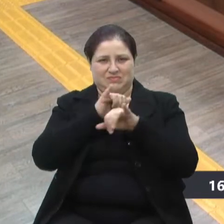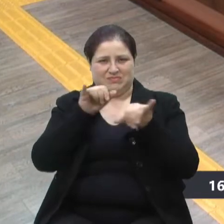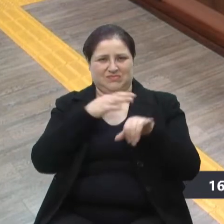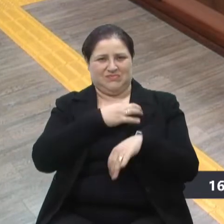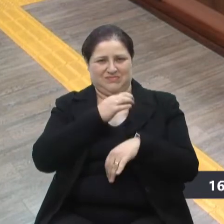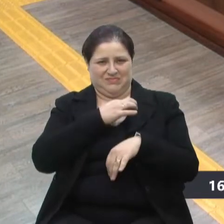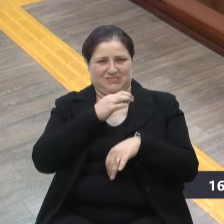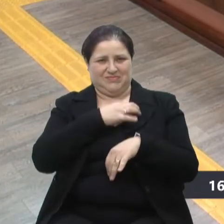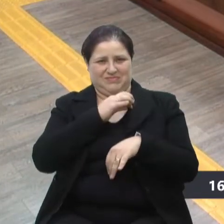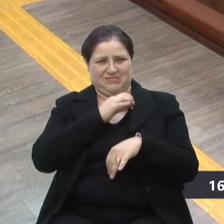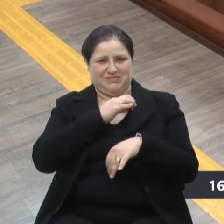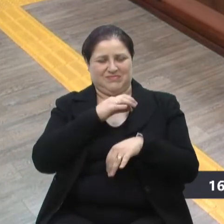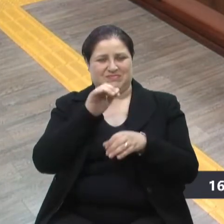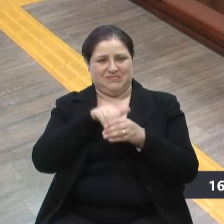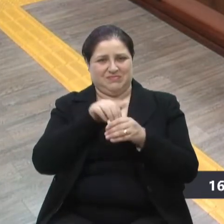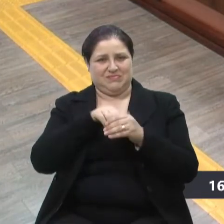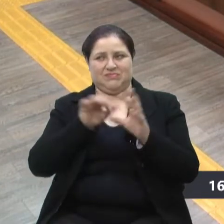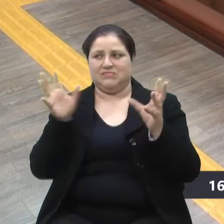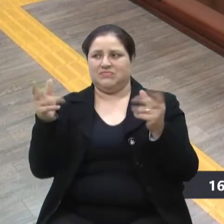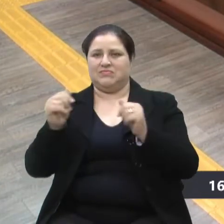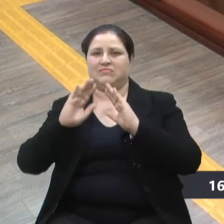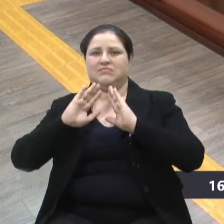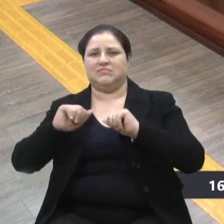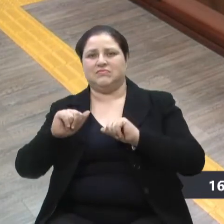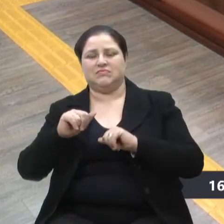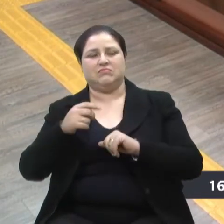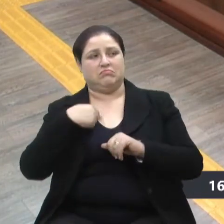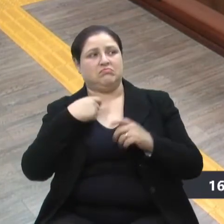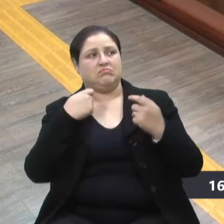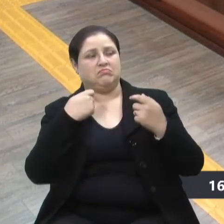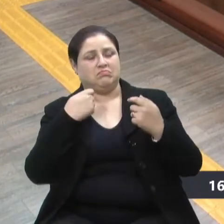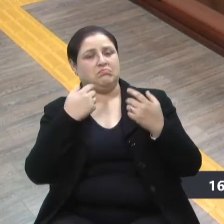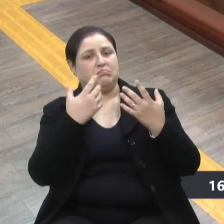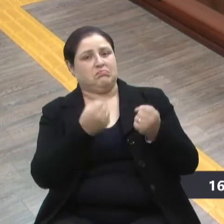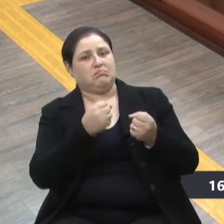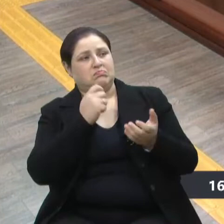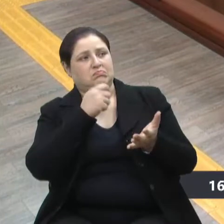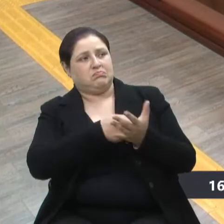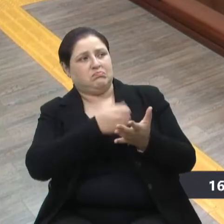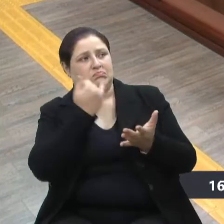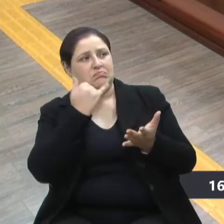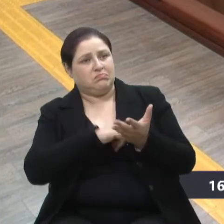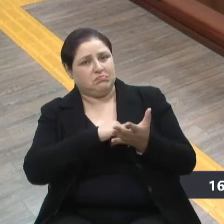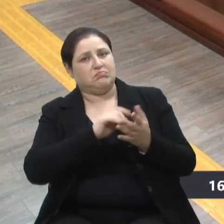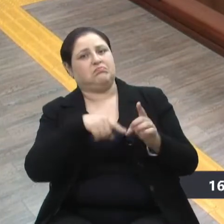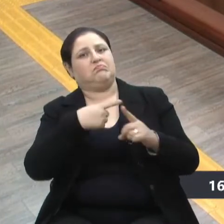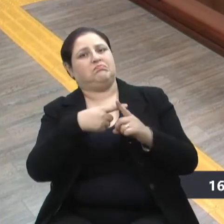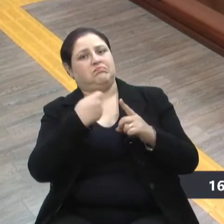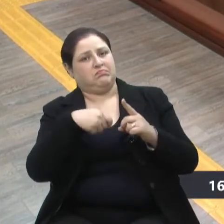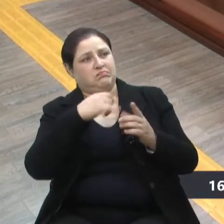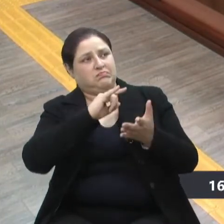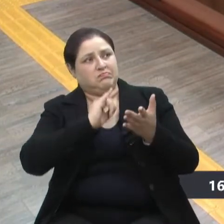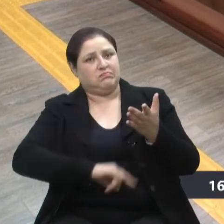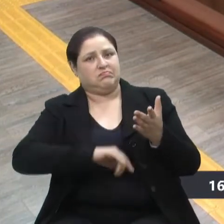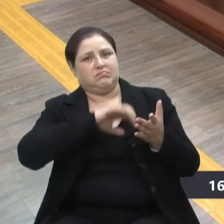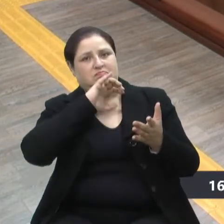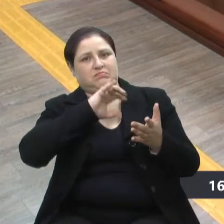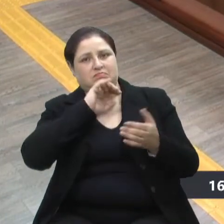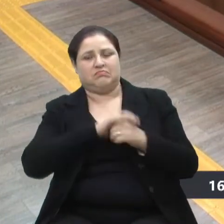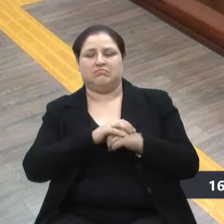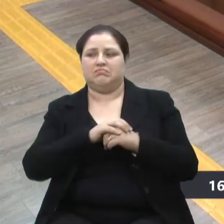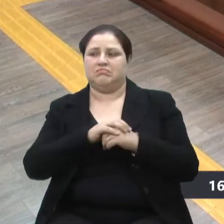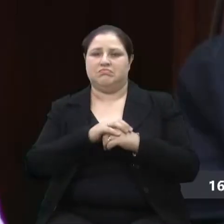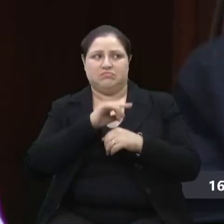todos pediam, eu não me importo em pagar imposto, eu quero regularizar meu terreno. o senhor vai fazer esse caso, o senhor está